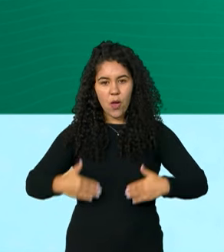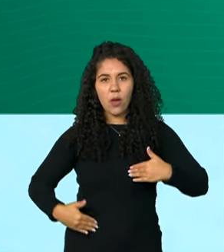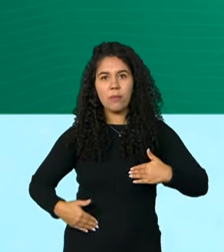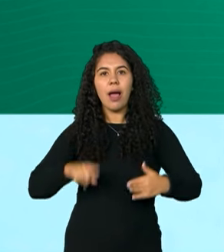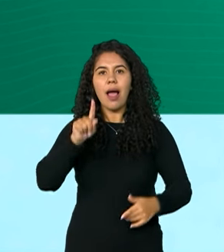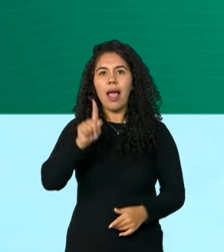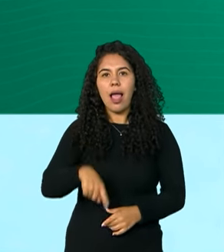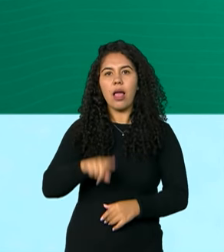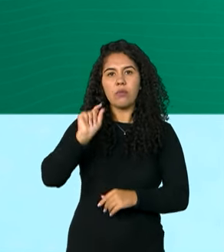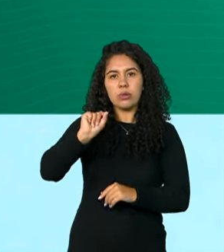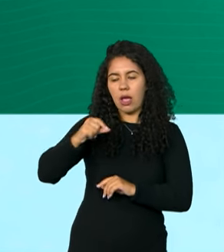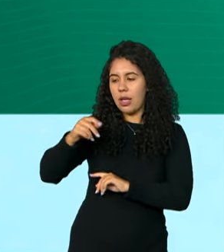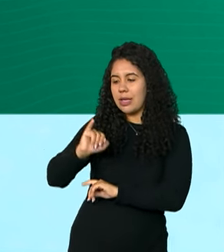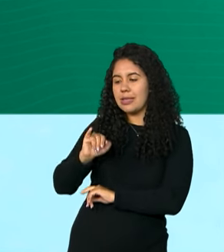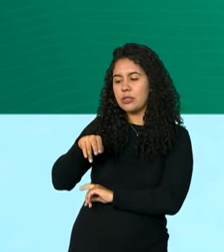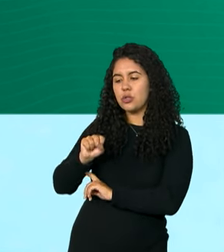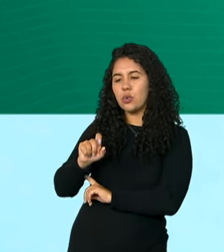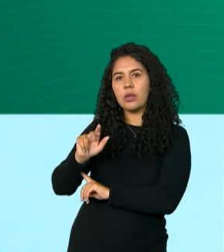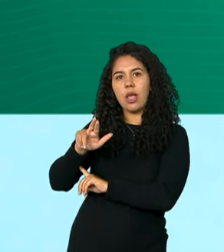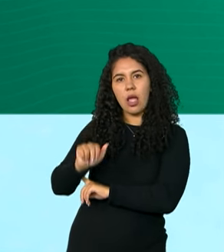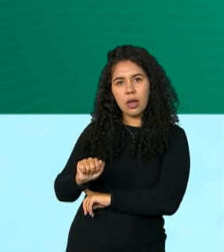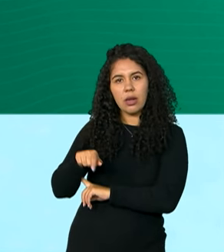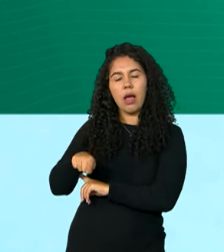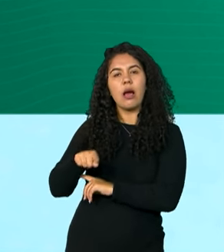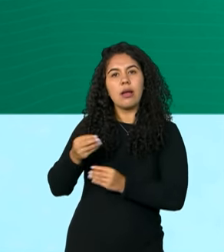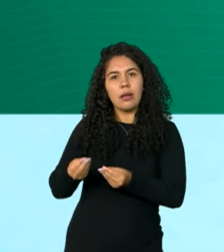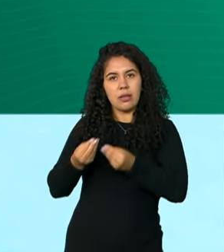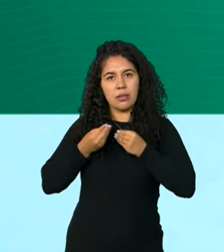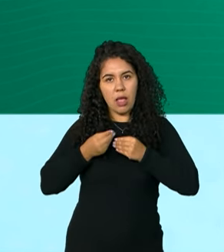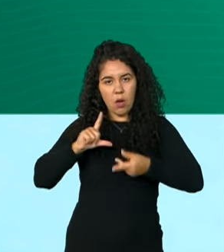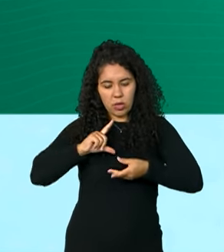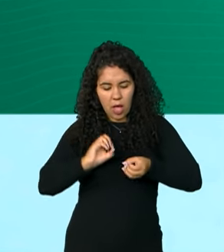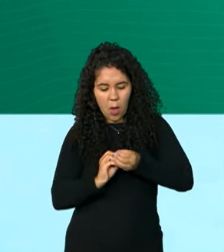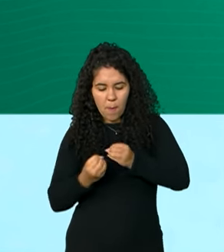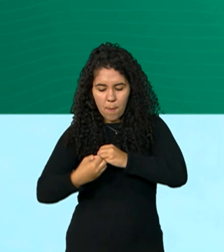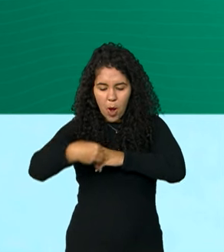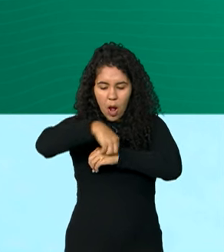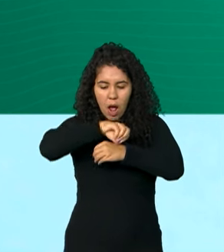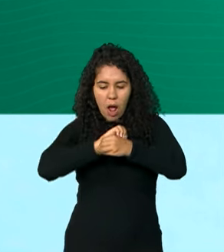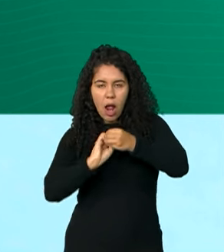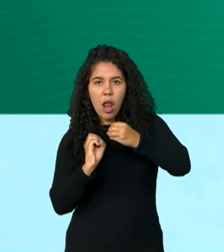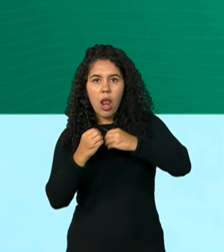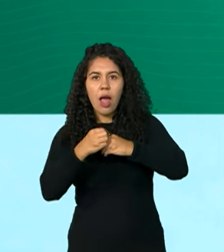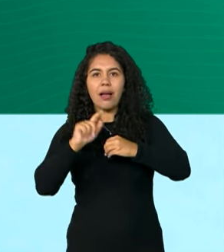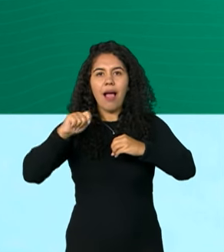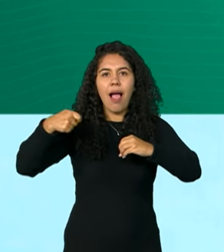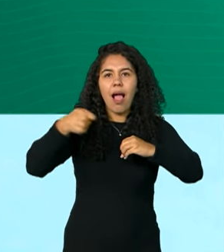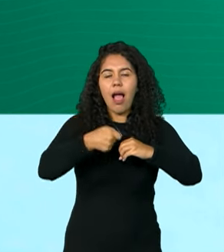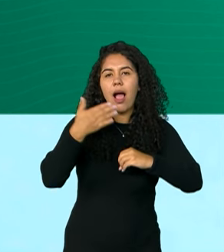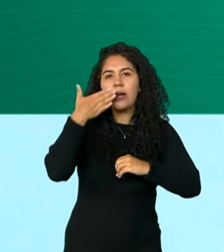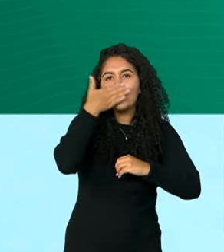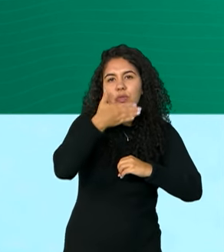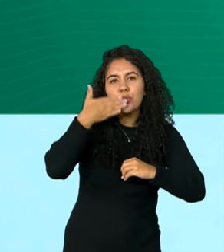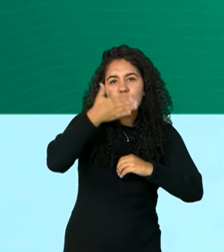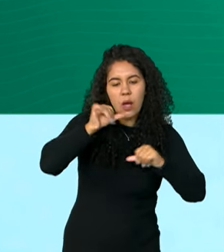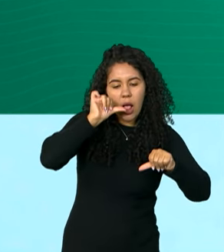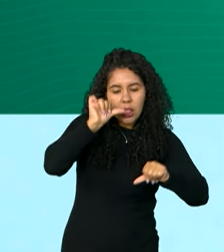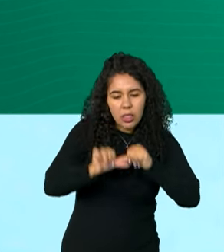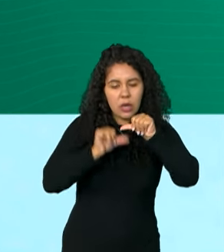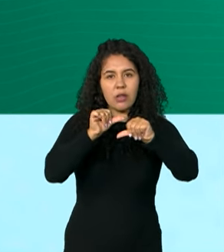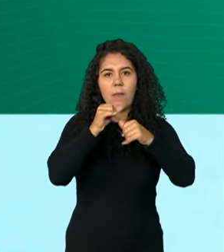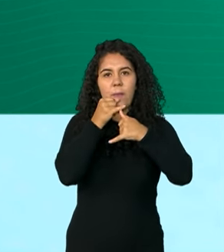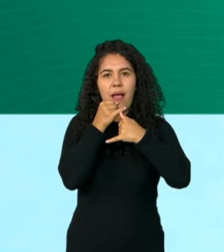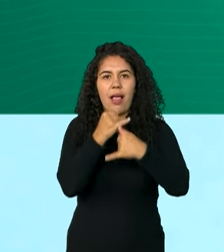insulina que tem a função de quebrar as moléculas de glicose, que é o açúcar, transformando-a em